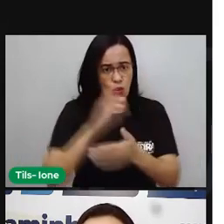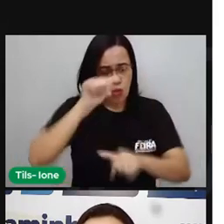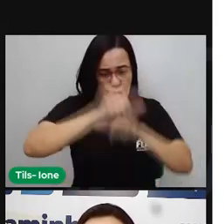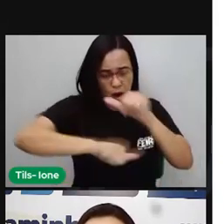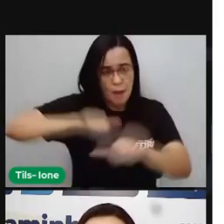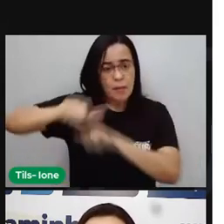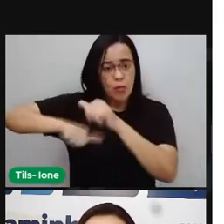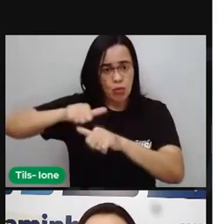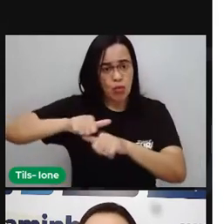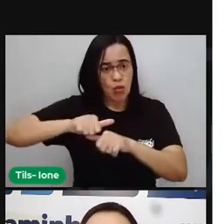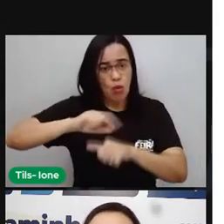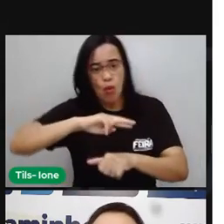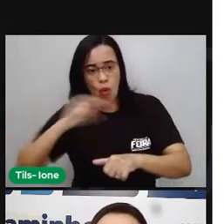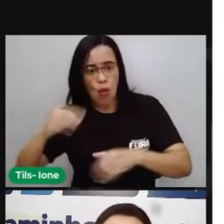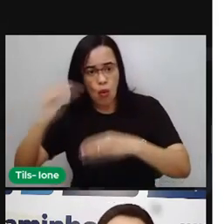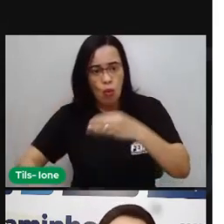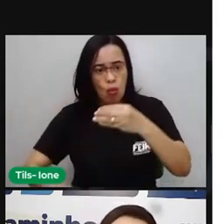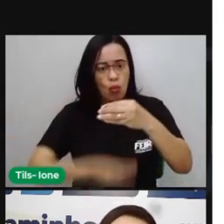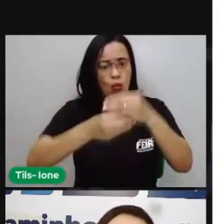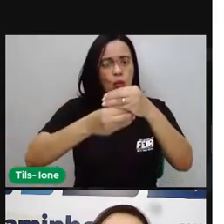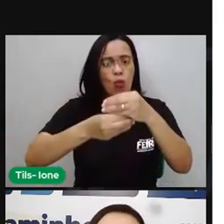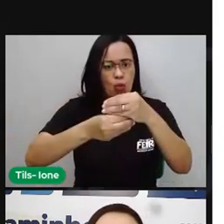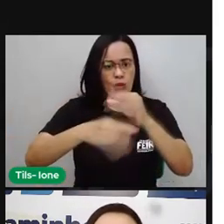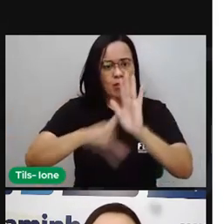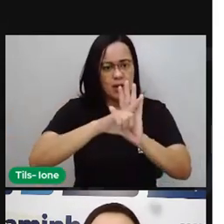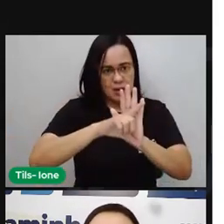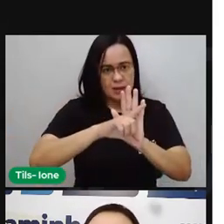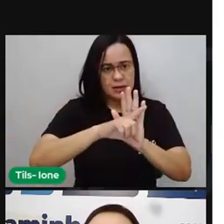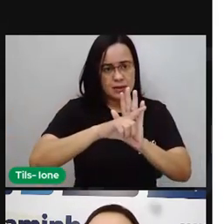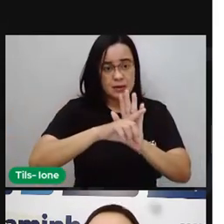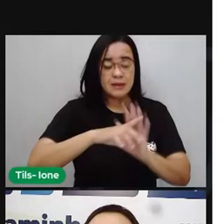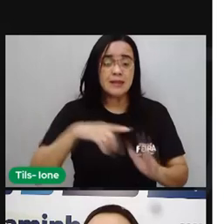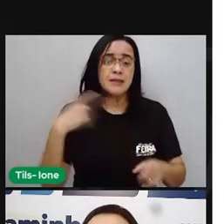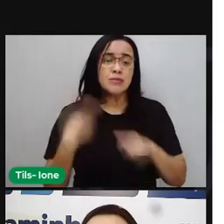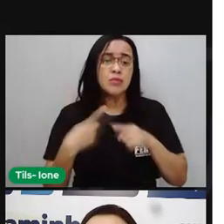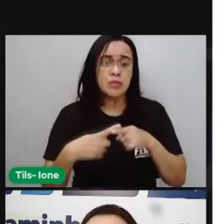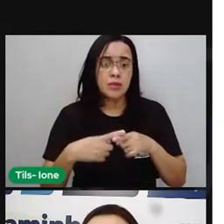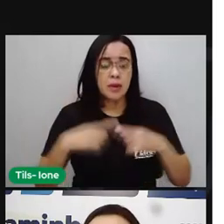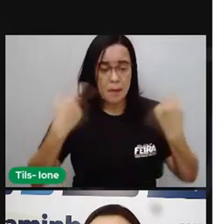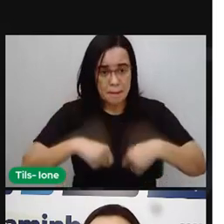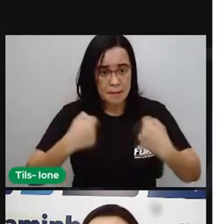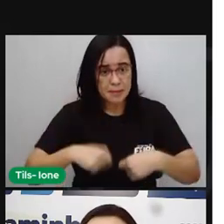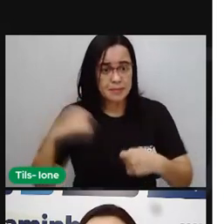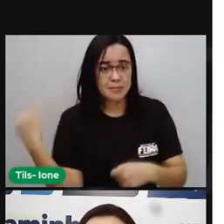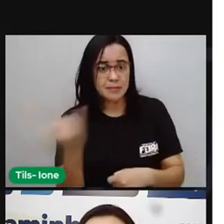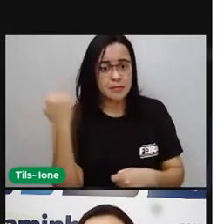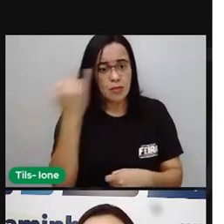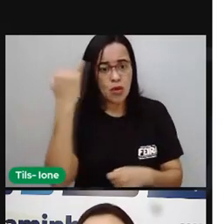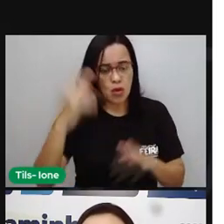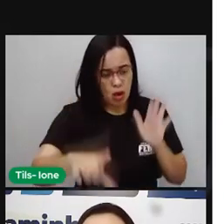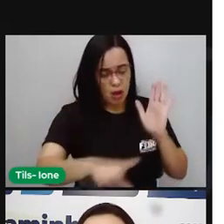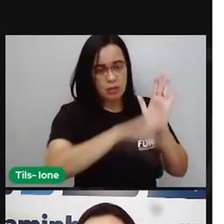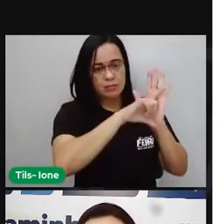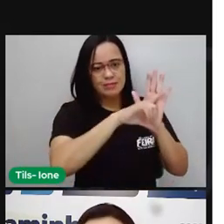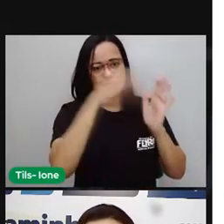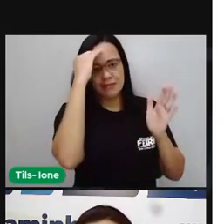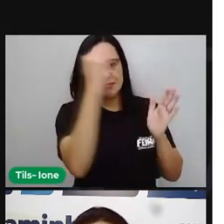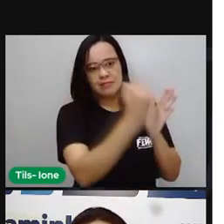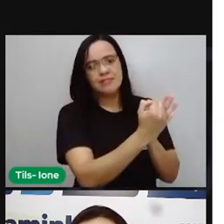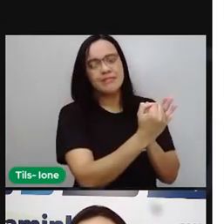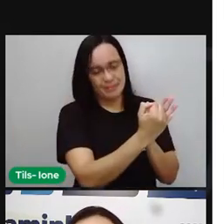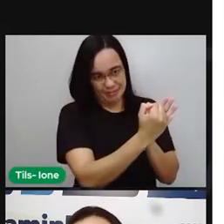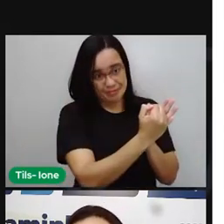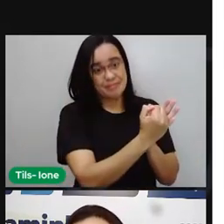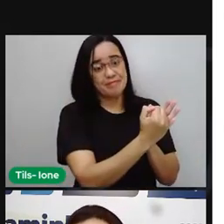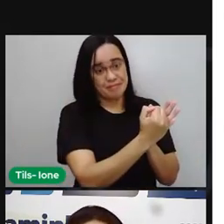acrescentadas, né? Emendas na lei para garantir direitos, né? Que vão aparecendo diante das necessidades,